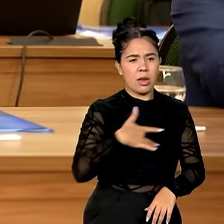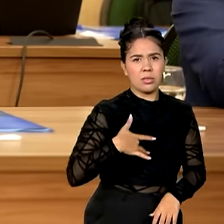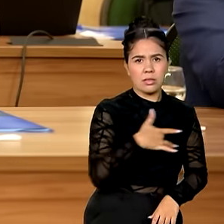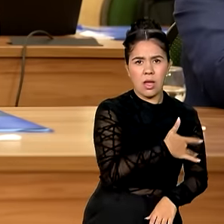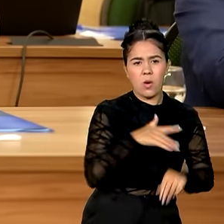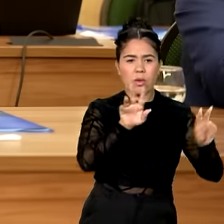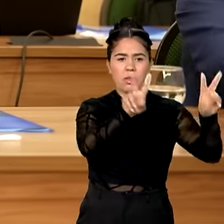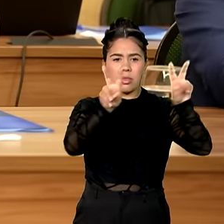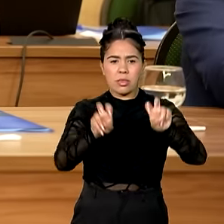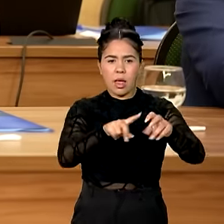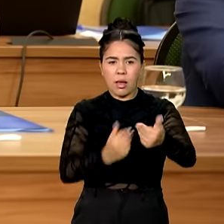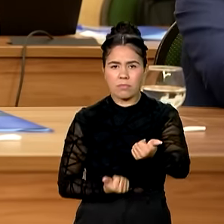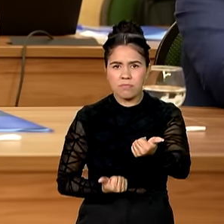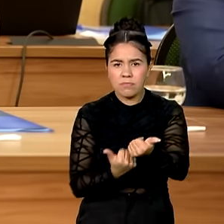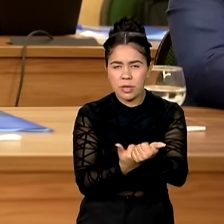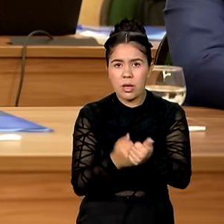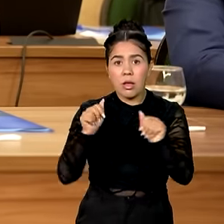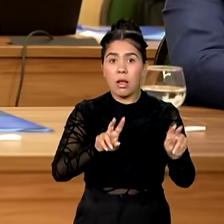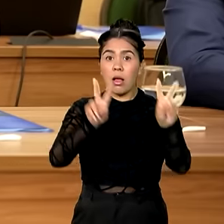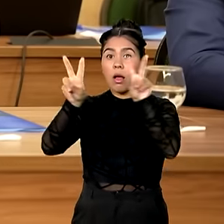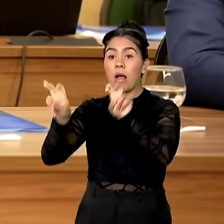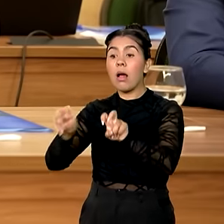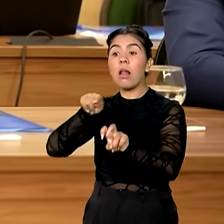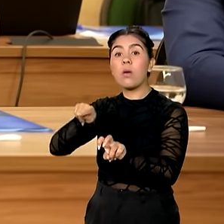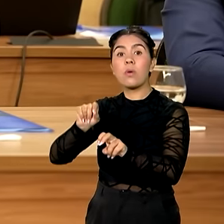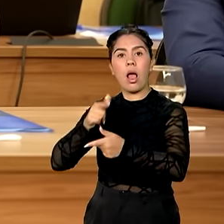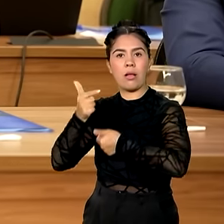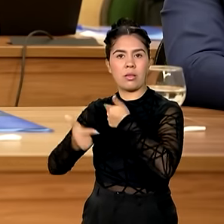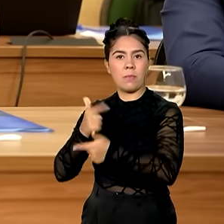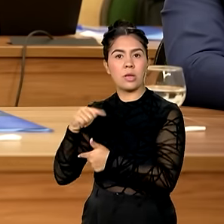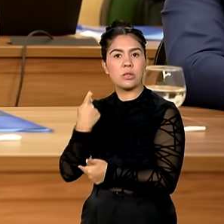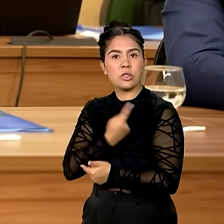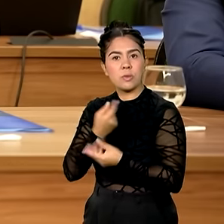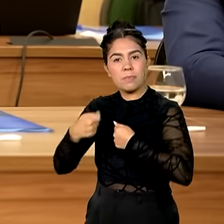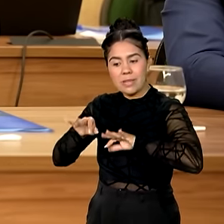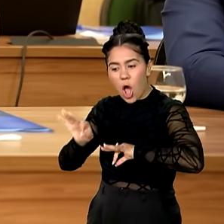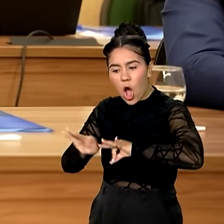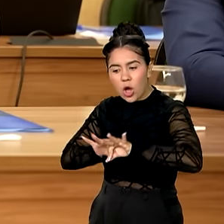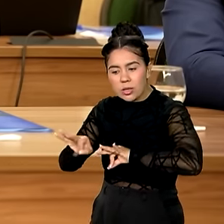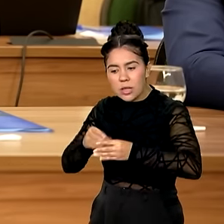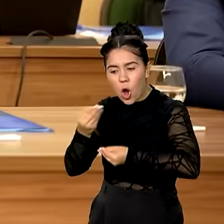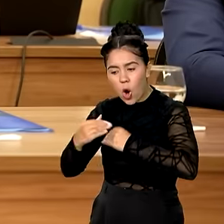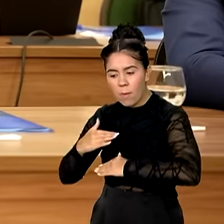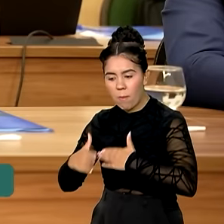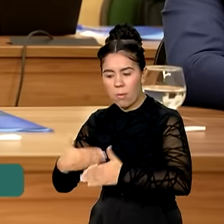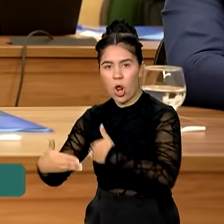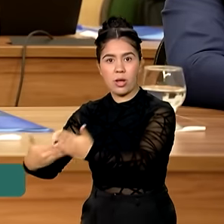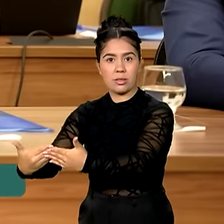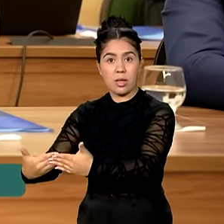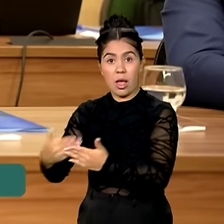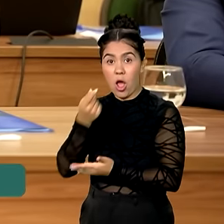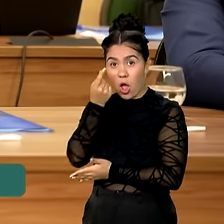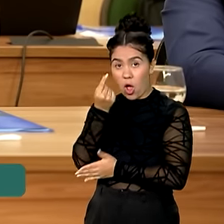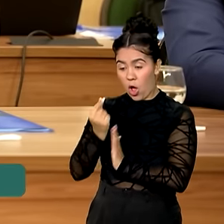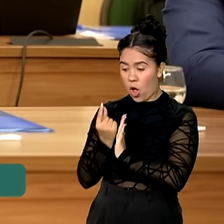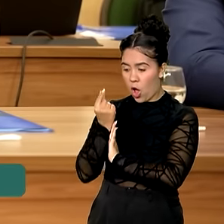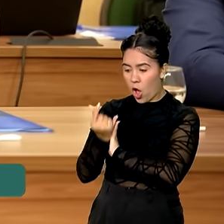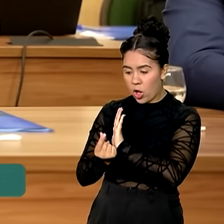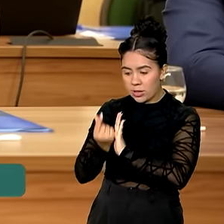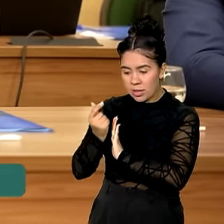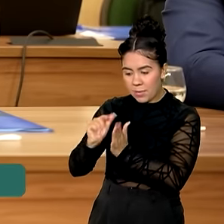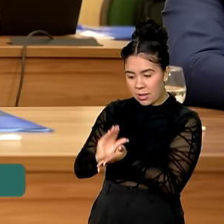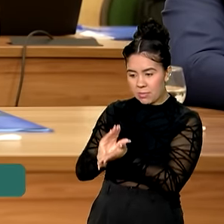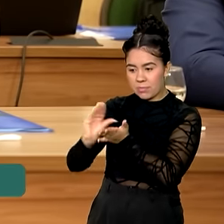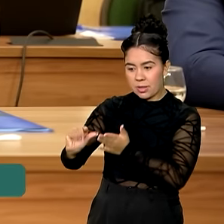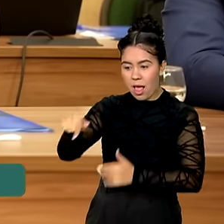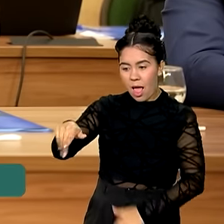assistência, nós precisamos pensar no tema trabalho, de como a gente organizar esse processo. O orçamento da área,